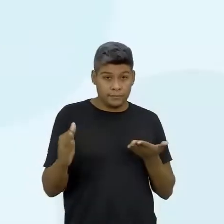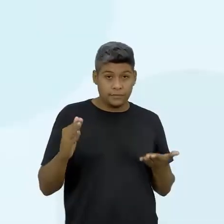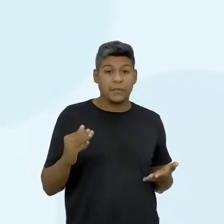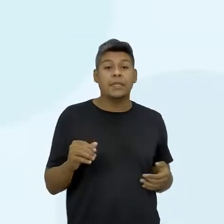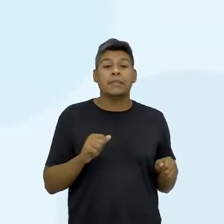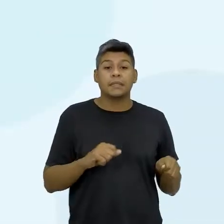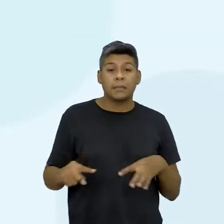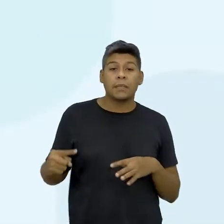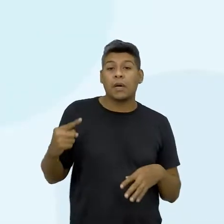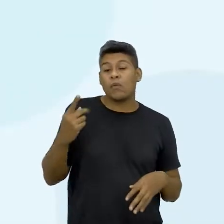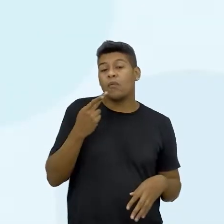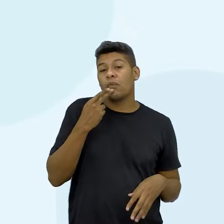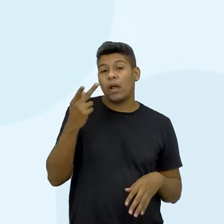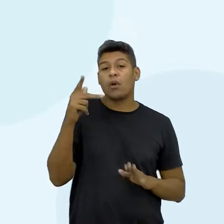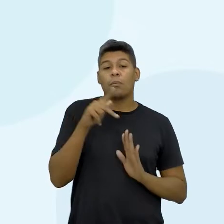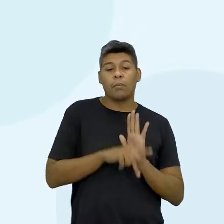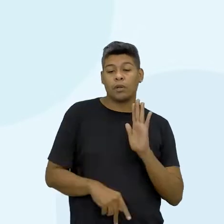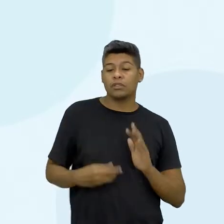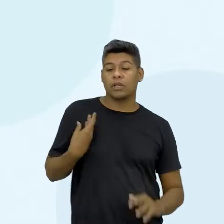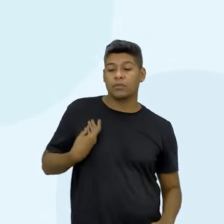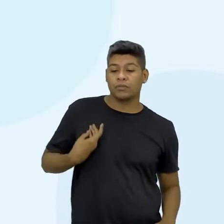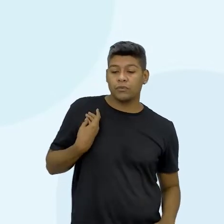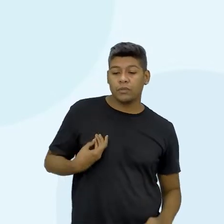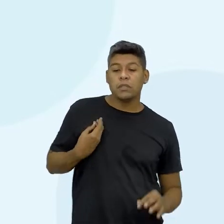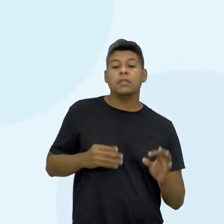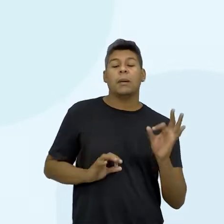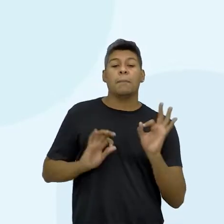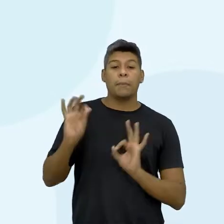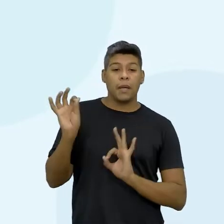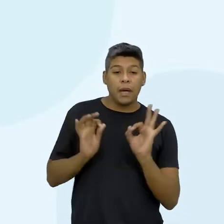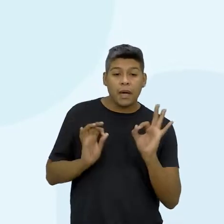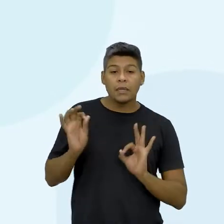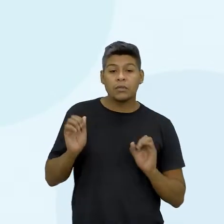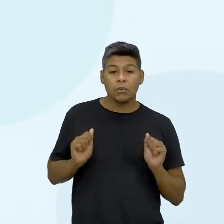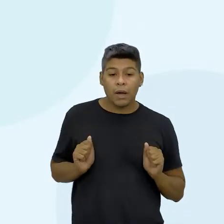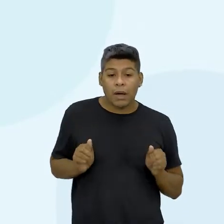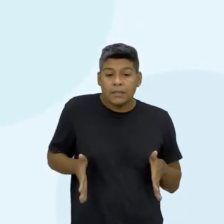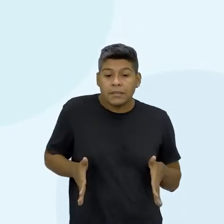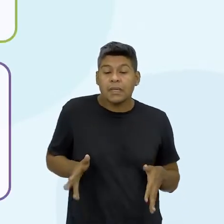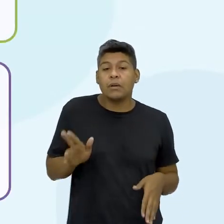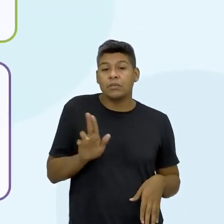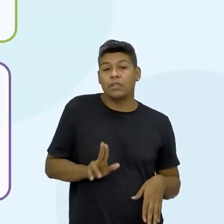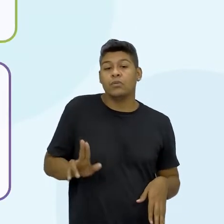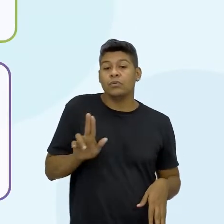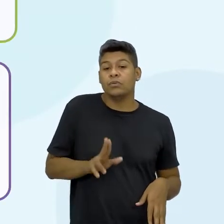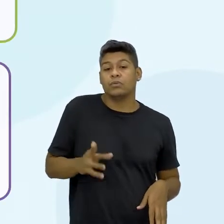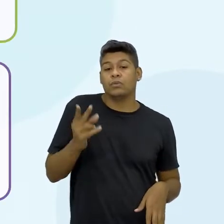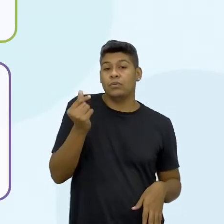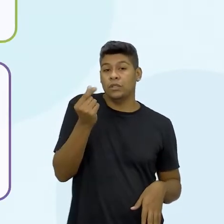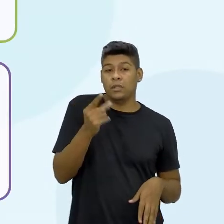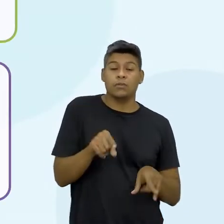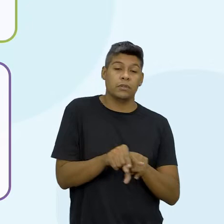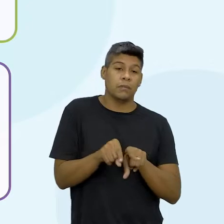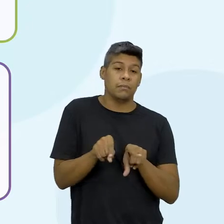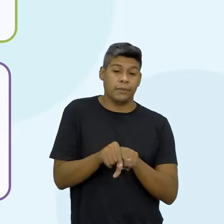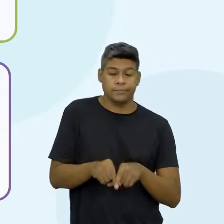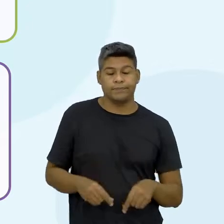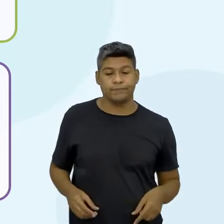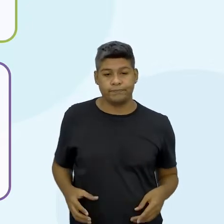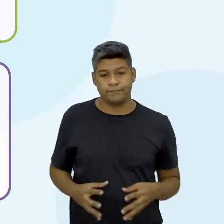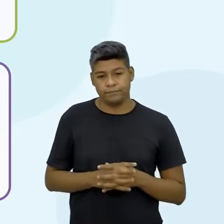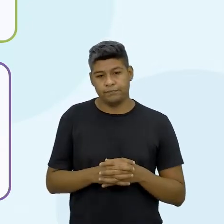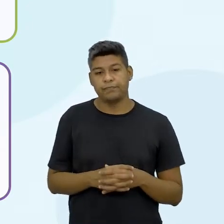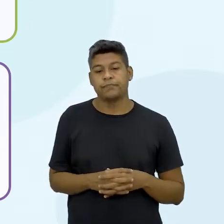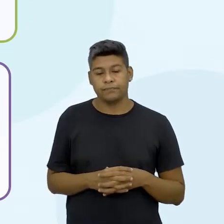falamos muito aí do projeto de vida, do plano de ação e do uso consciente do dinheiro. Já na